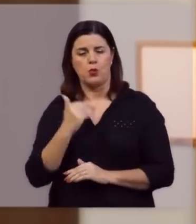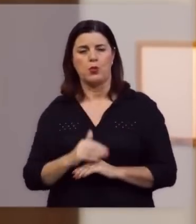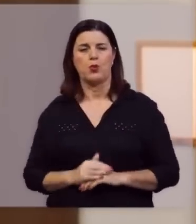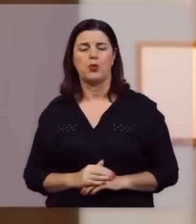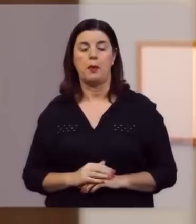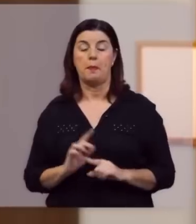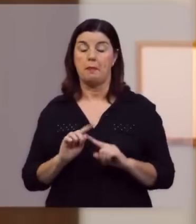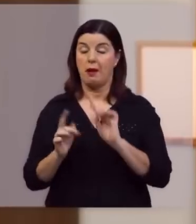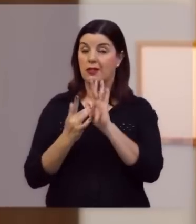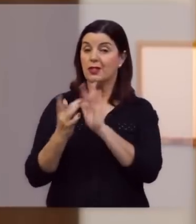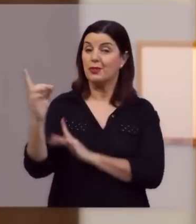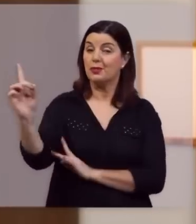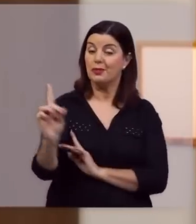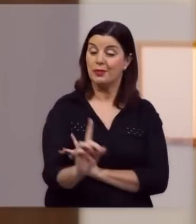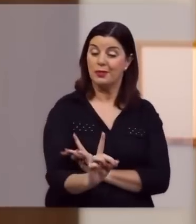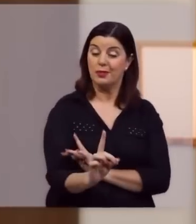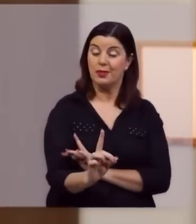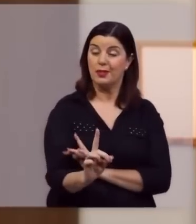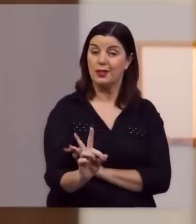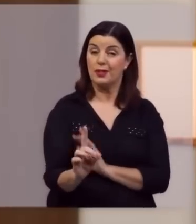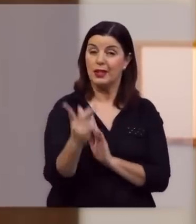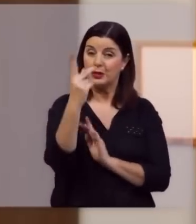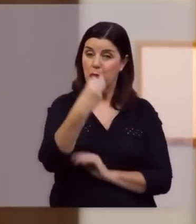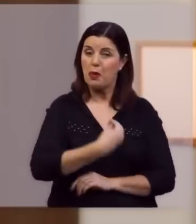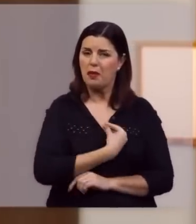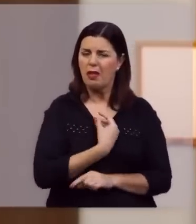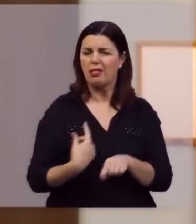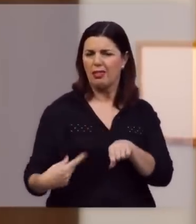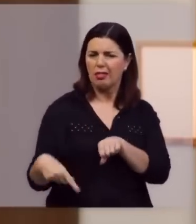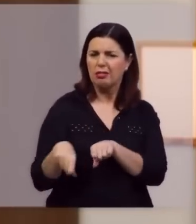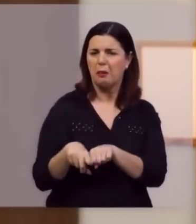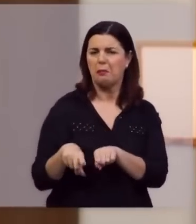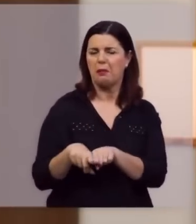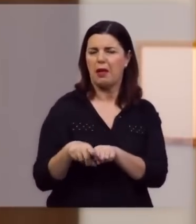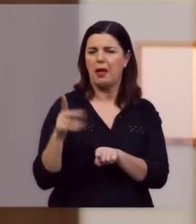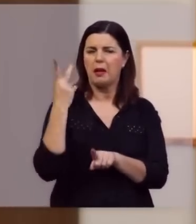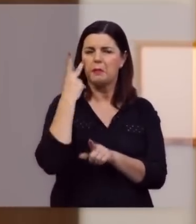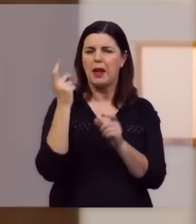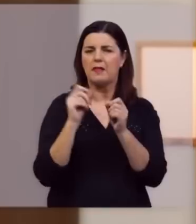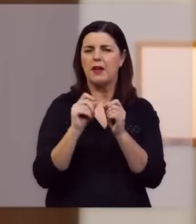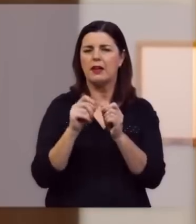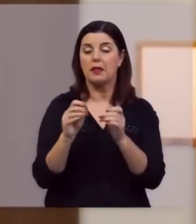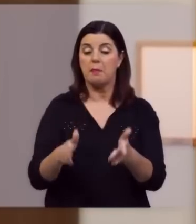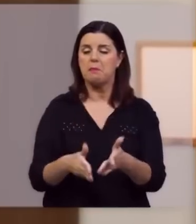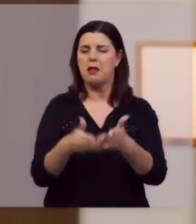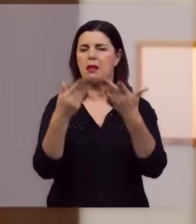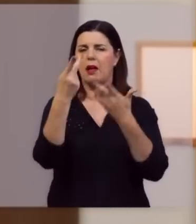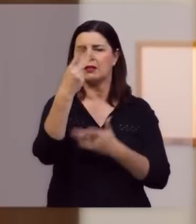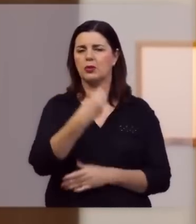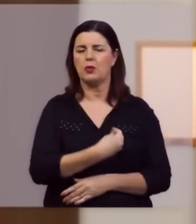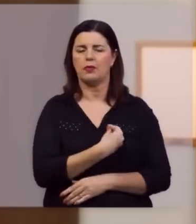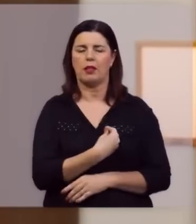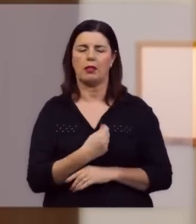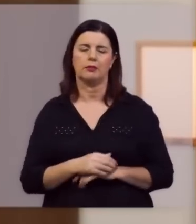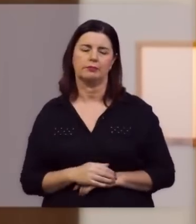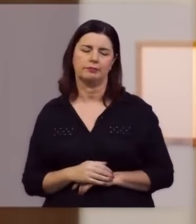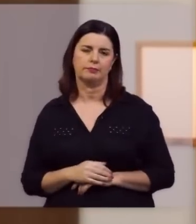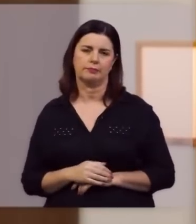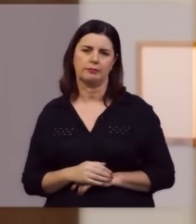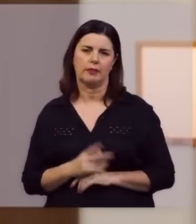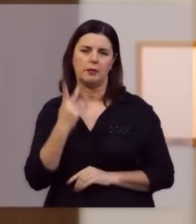mas Jesus chegou, e chegou na sua vida, para fazer um grande, milagre na sua vida,